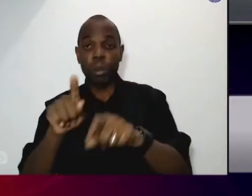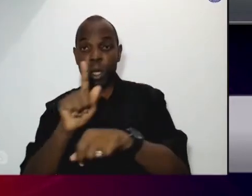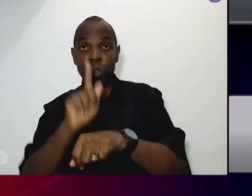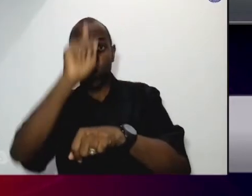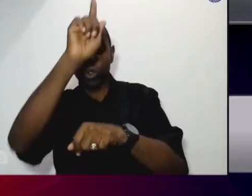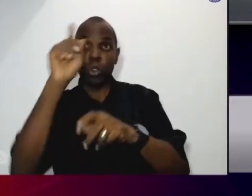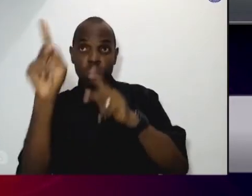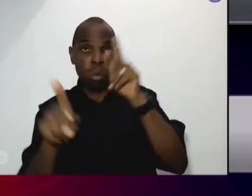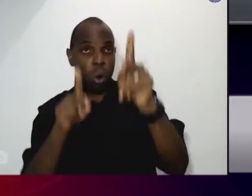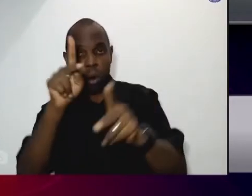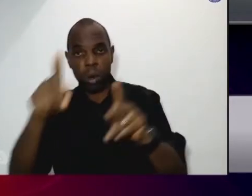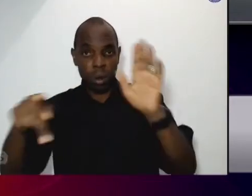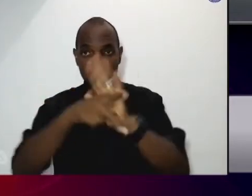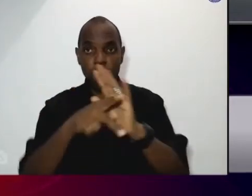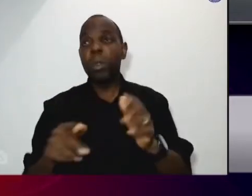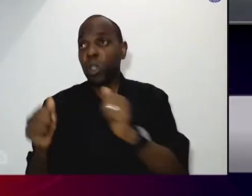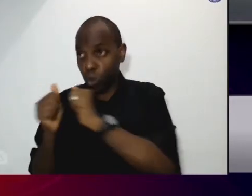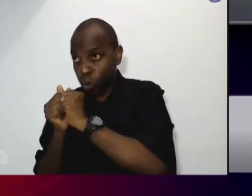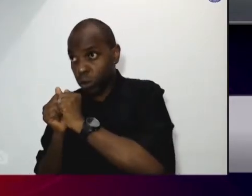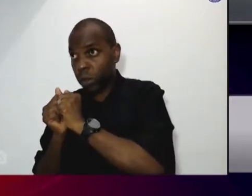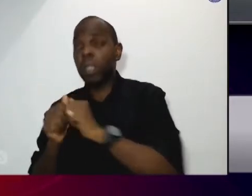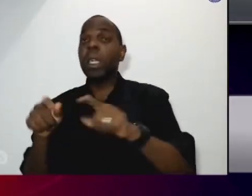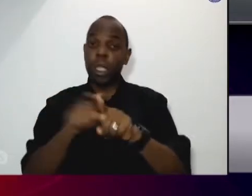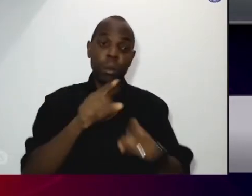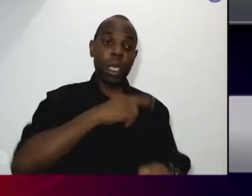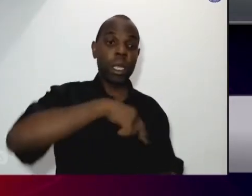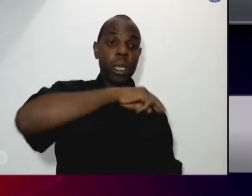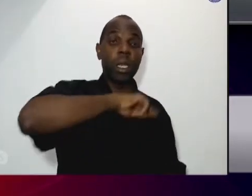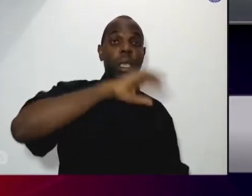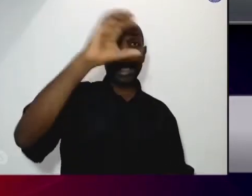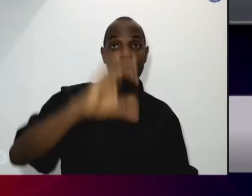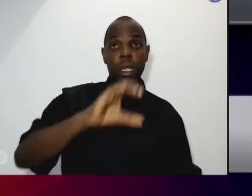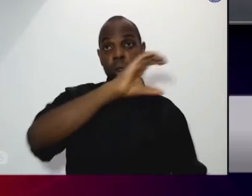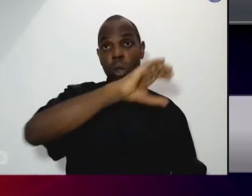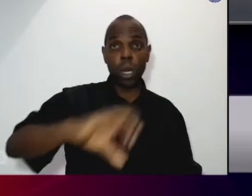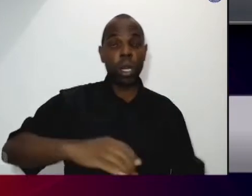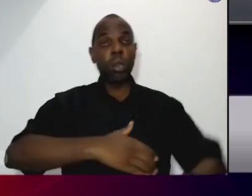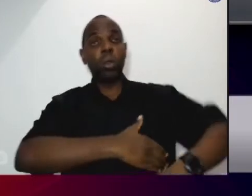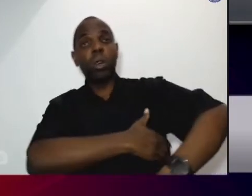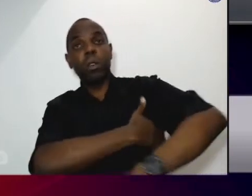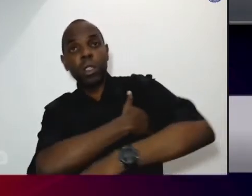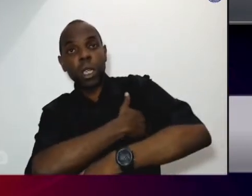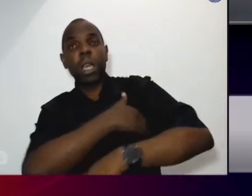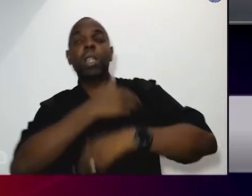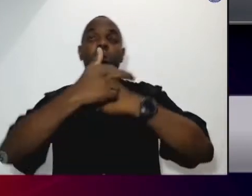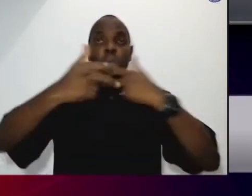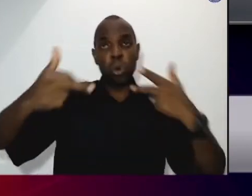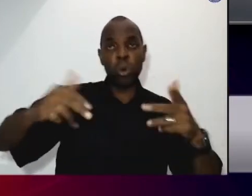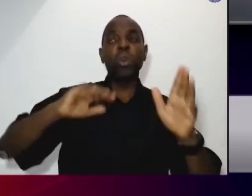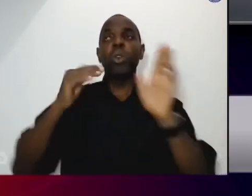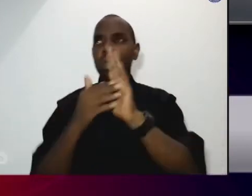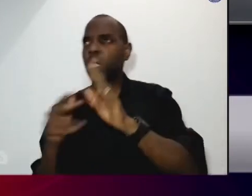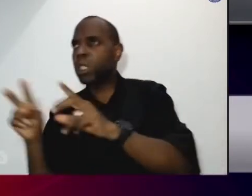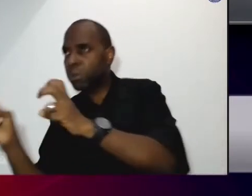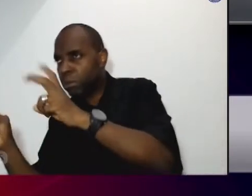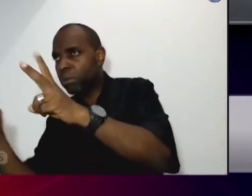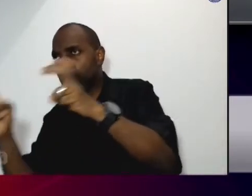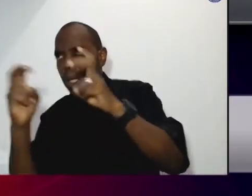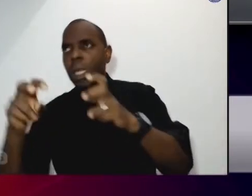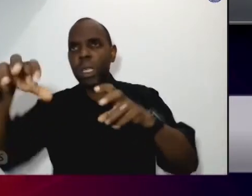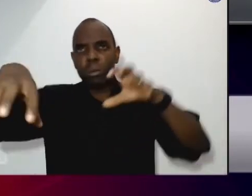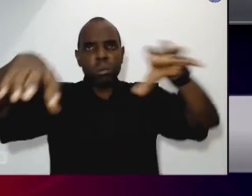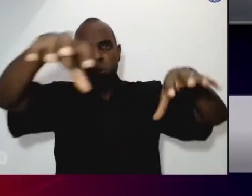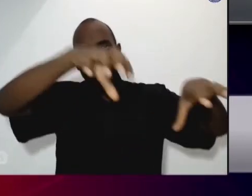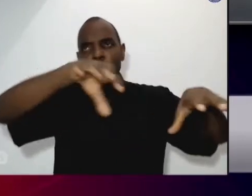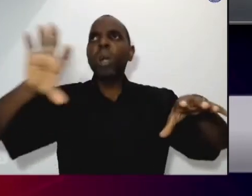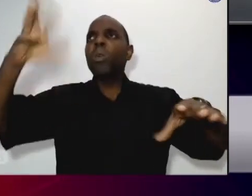gente diagnosticar e os líderes religiosos também católicos evangélicos para a gente diagnosticar o que está acontecendo no bairro para a gente ter ações em